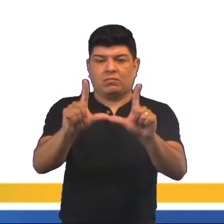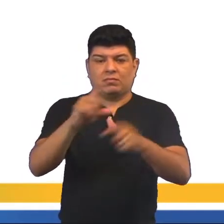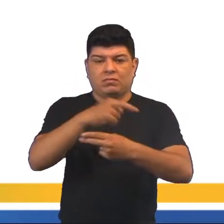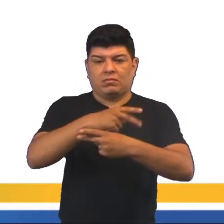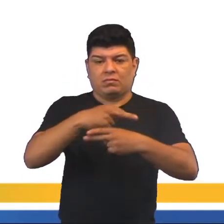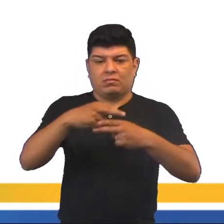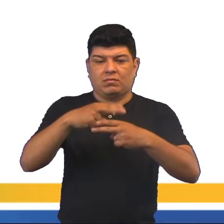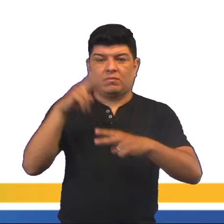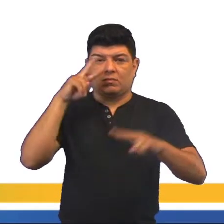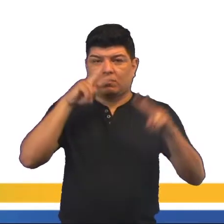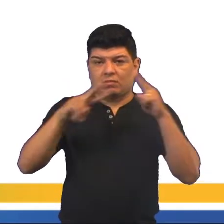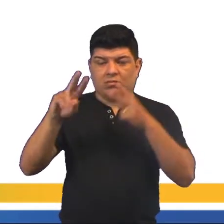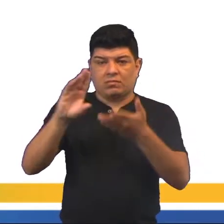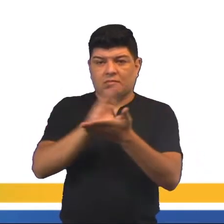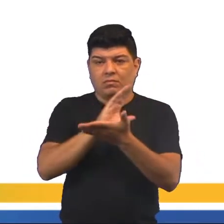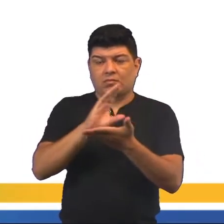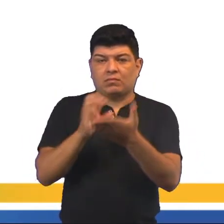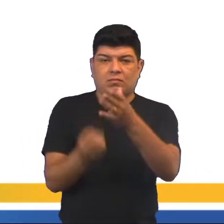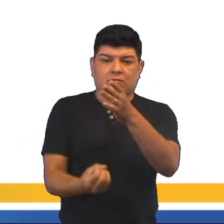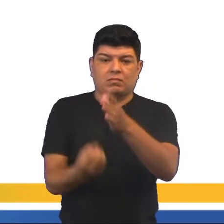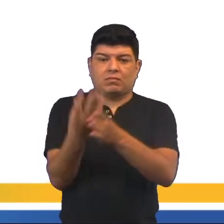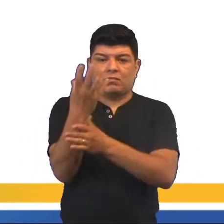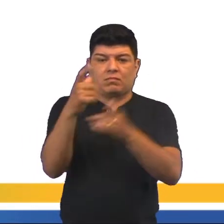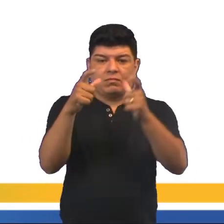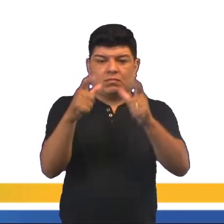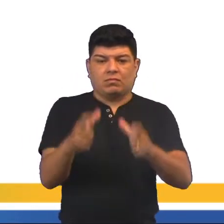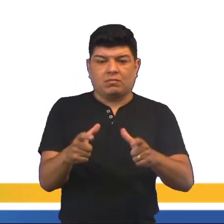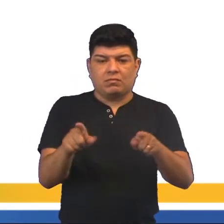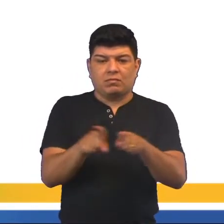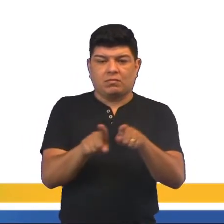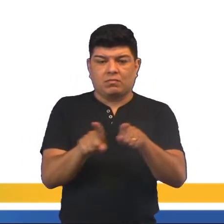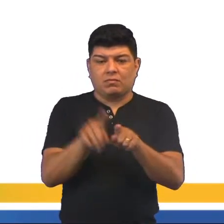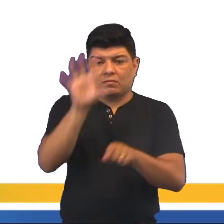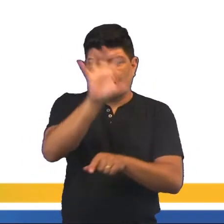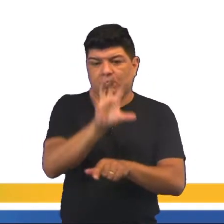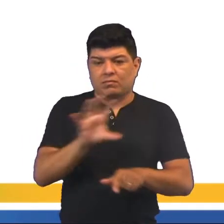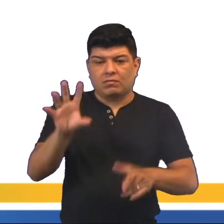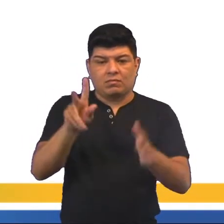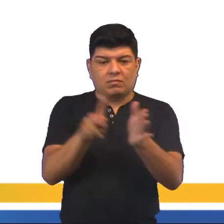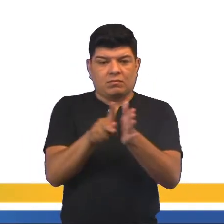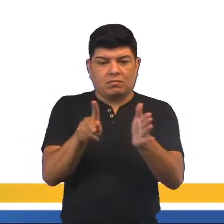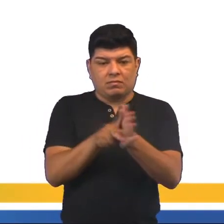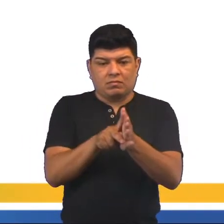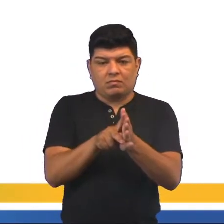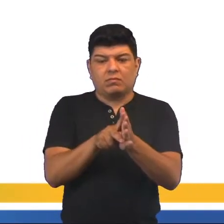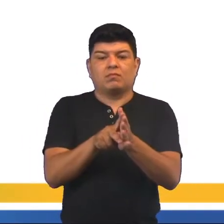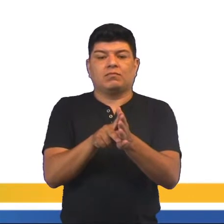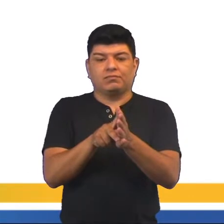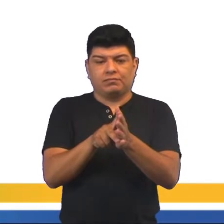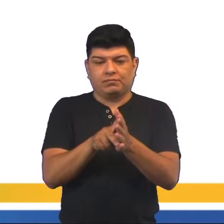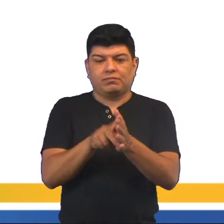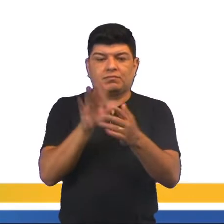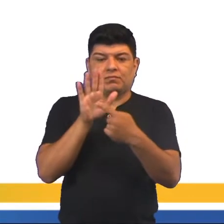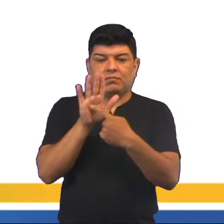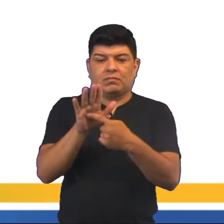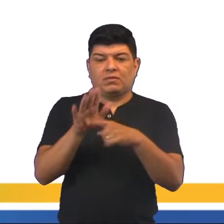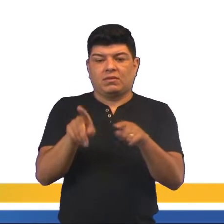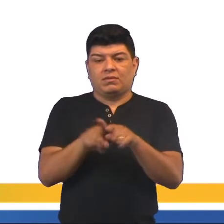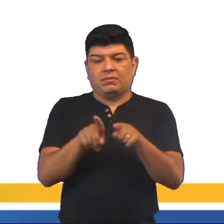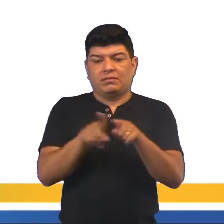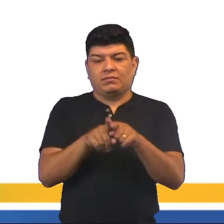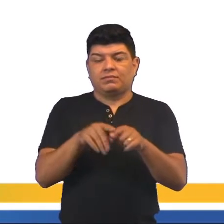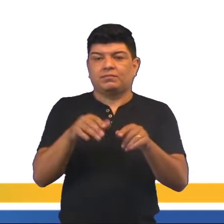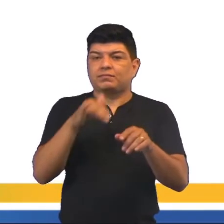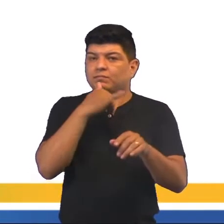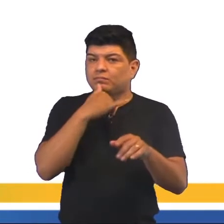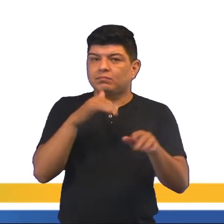recursos visuais utilizados para criar o ambiente e a atmosfera própria na representação do